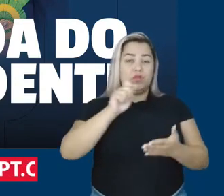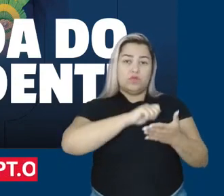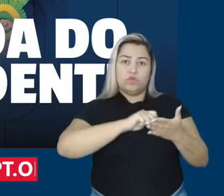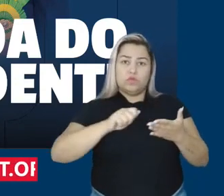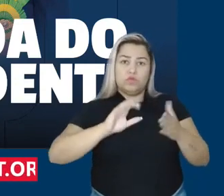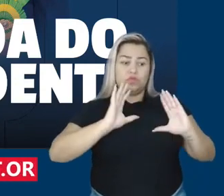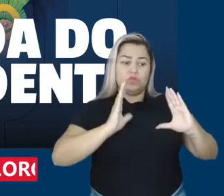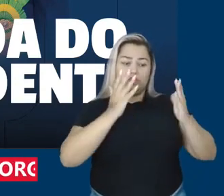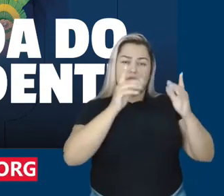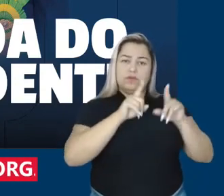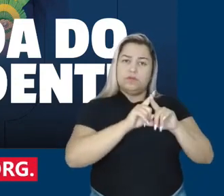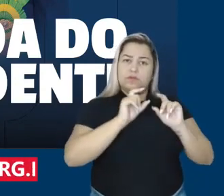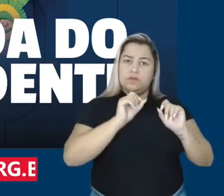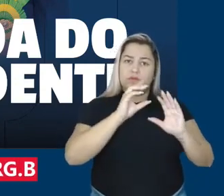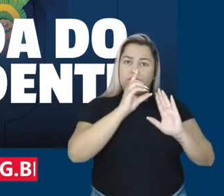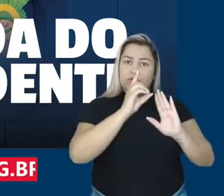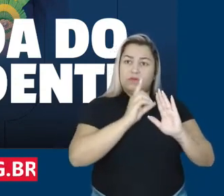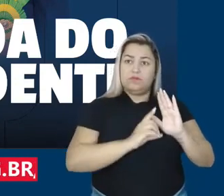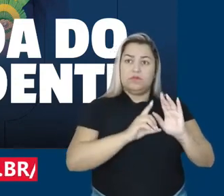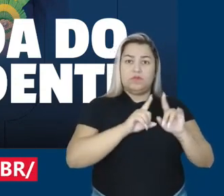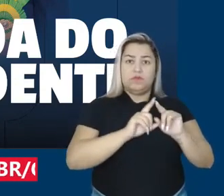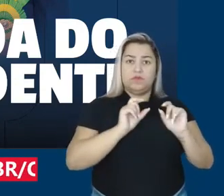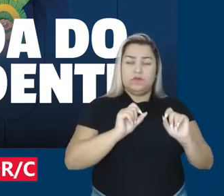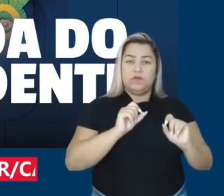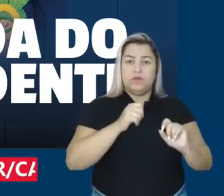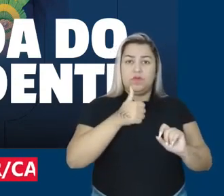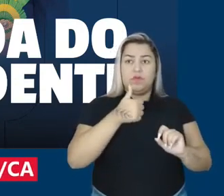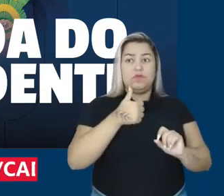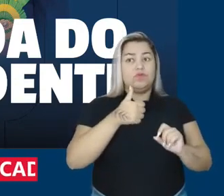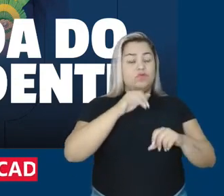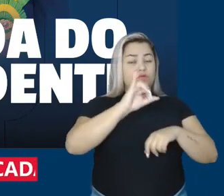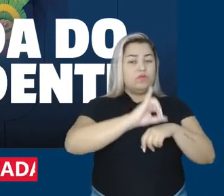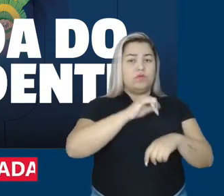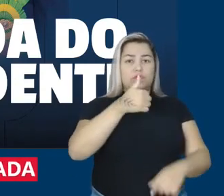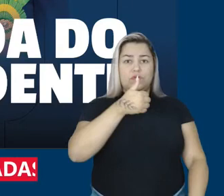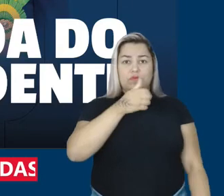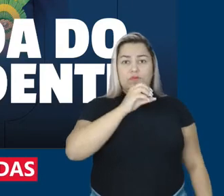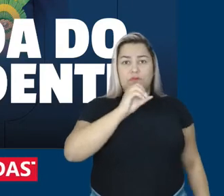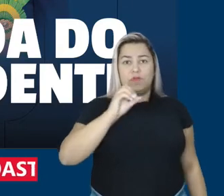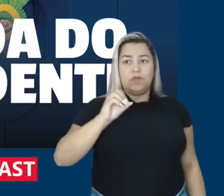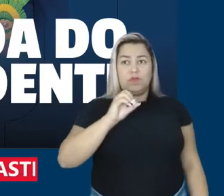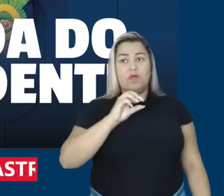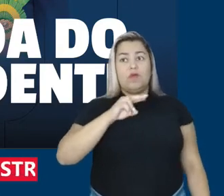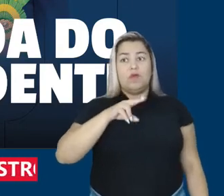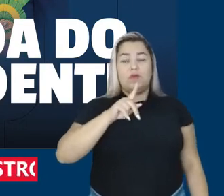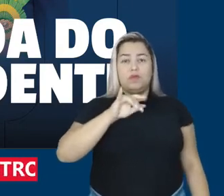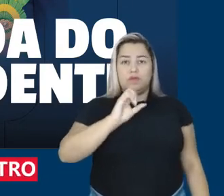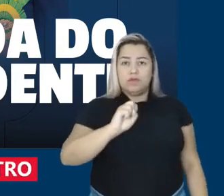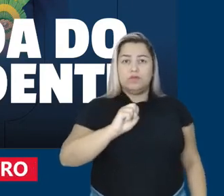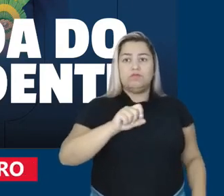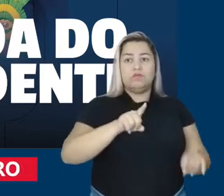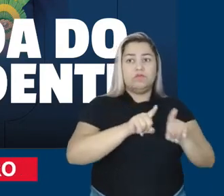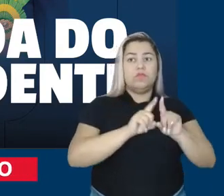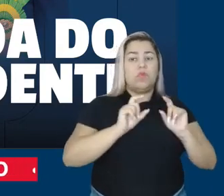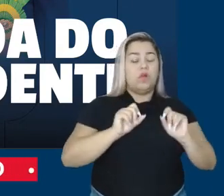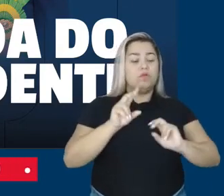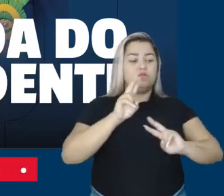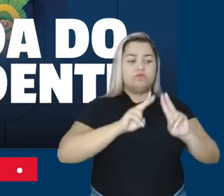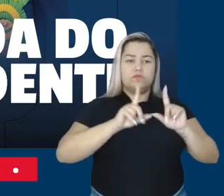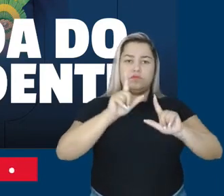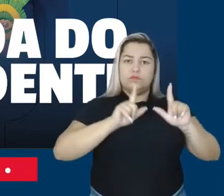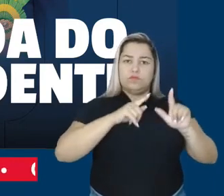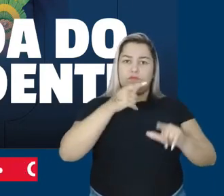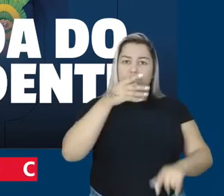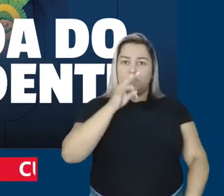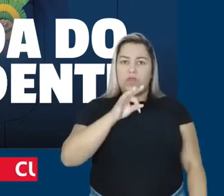do decreto referente à gestão do Centro de Bionegócios da Amazônia, a TVPT vai transmitir, fiquem ligados aqui na